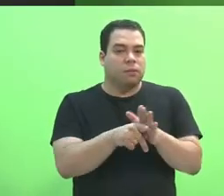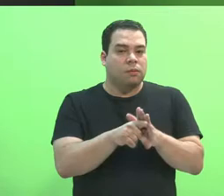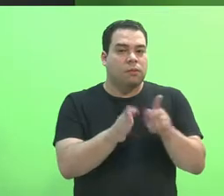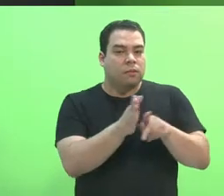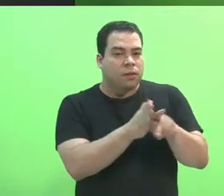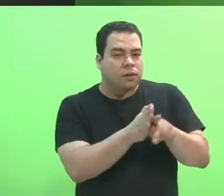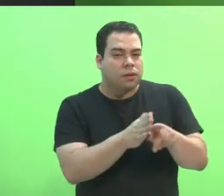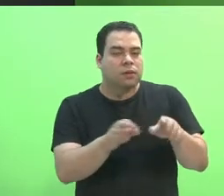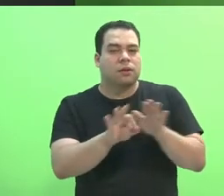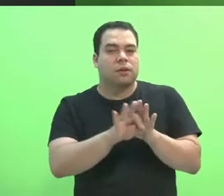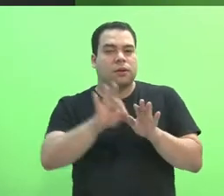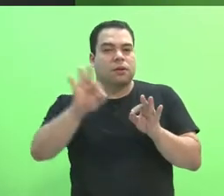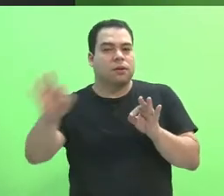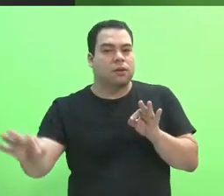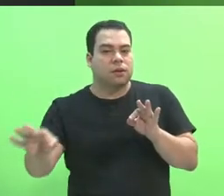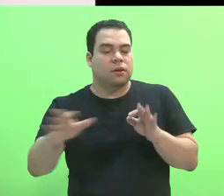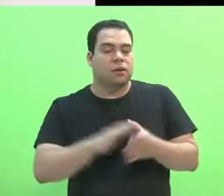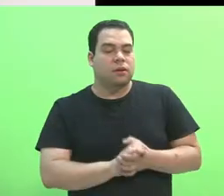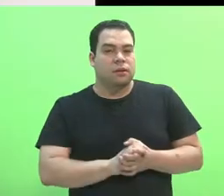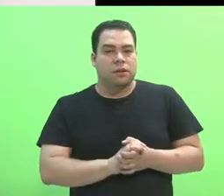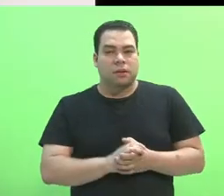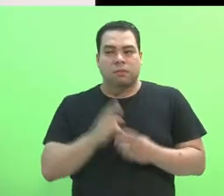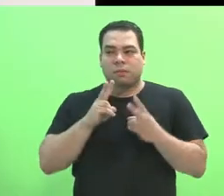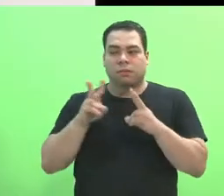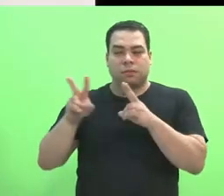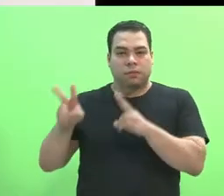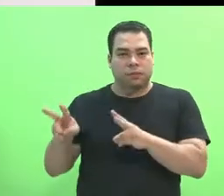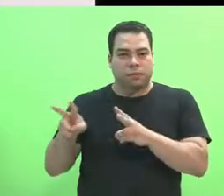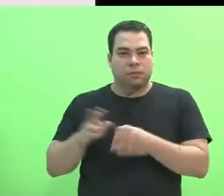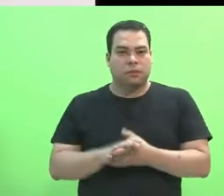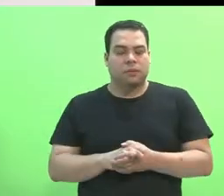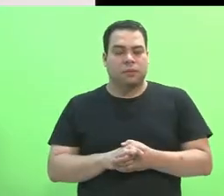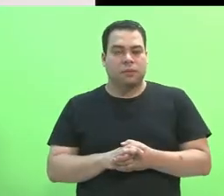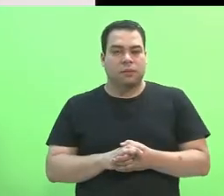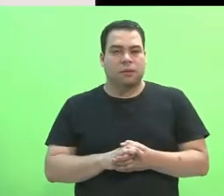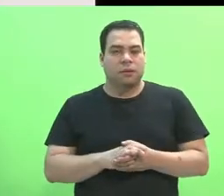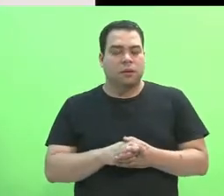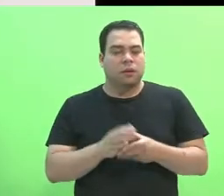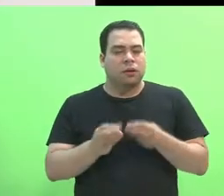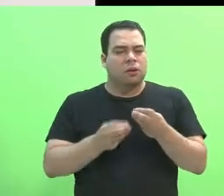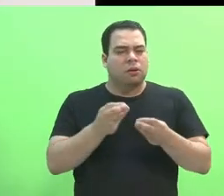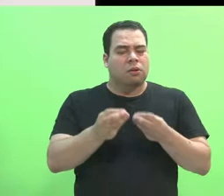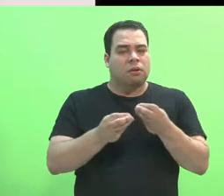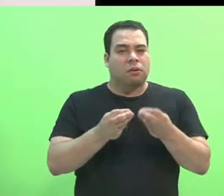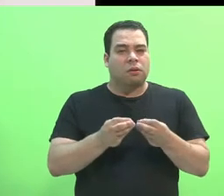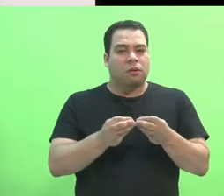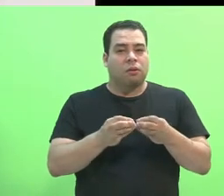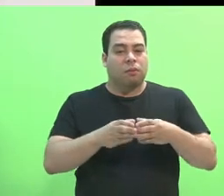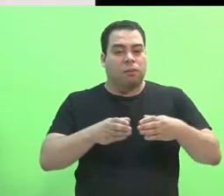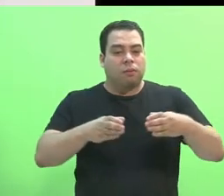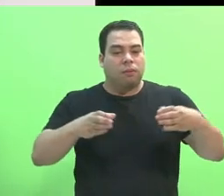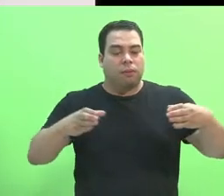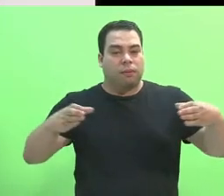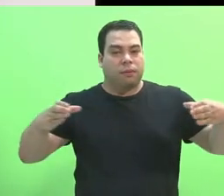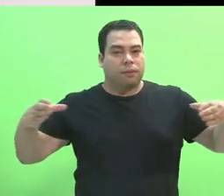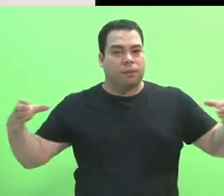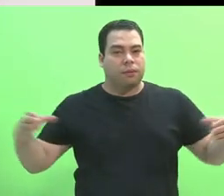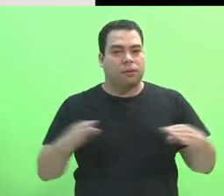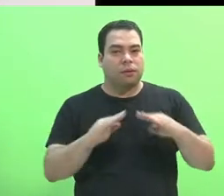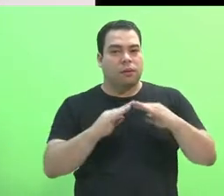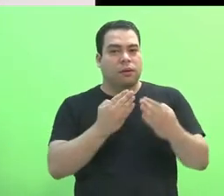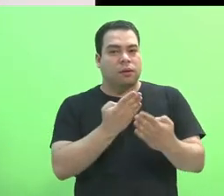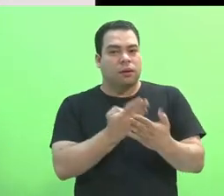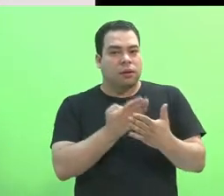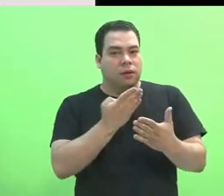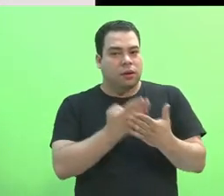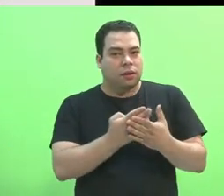observar aqui este gráfico, que ilustra bem a expansão da Rede Federal de Educação Profissional Científica e